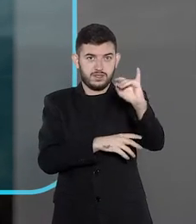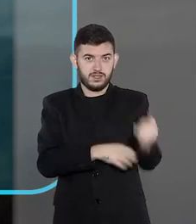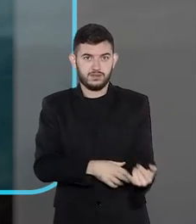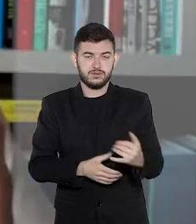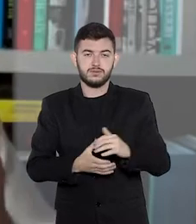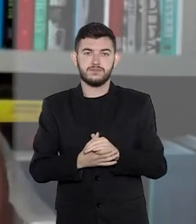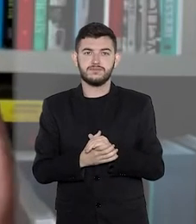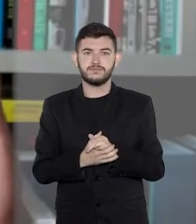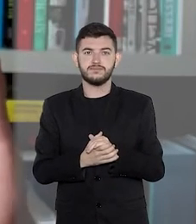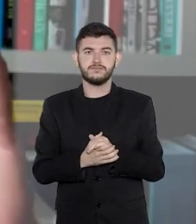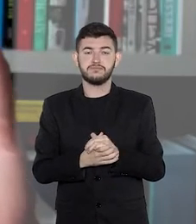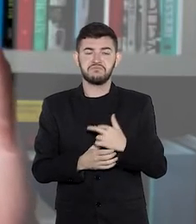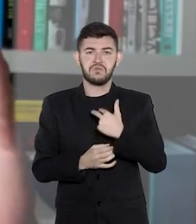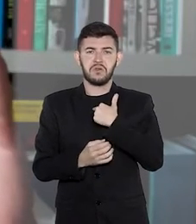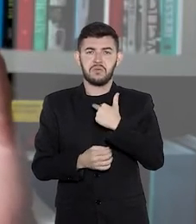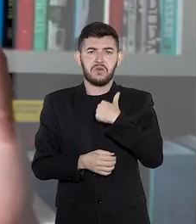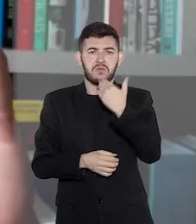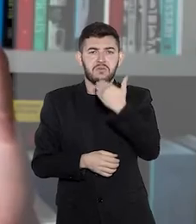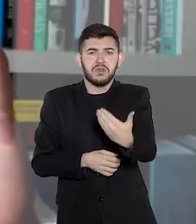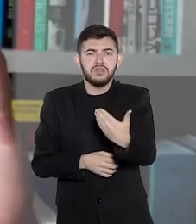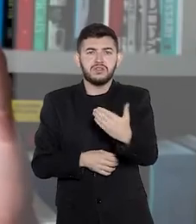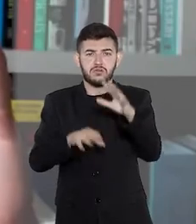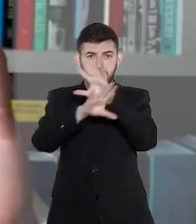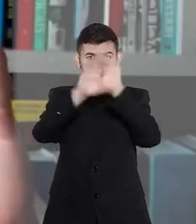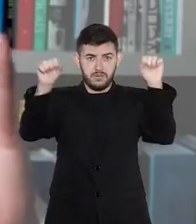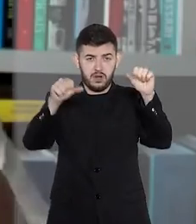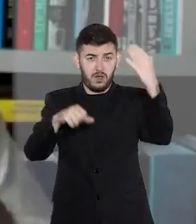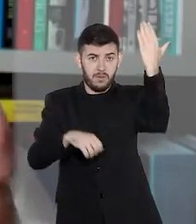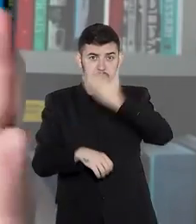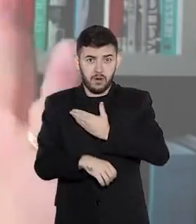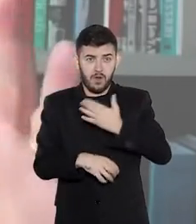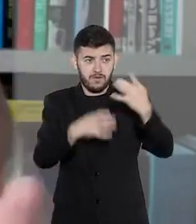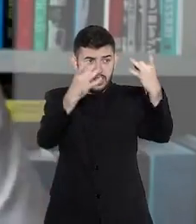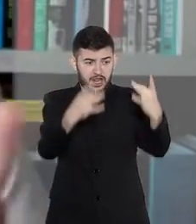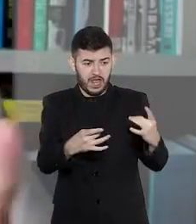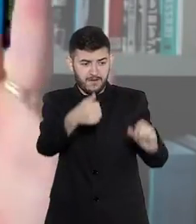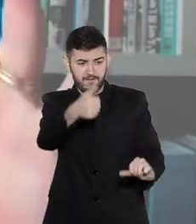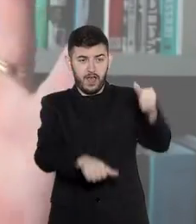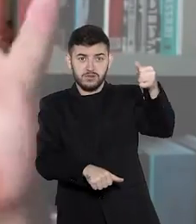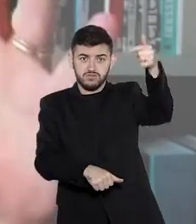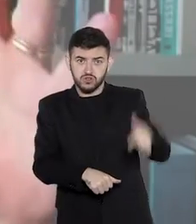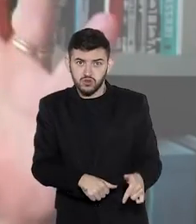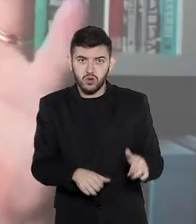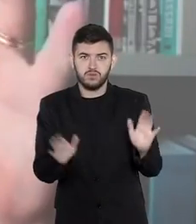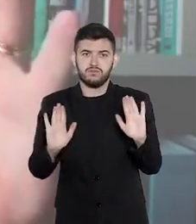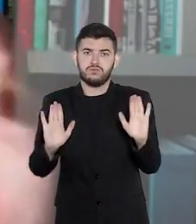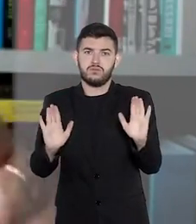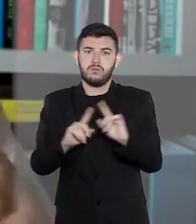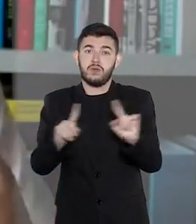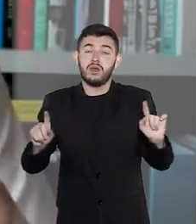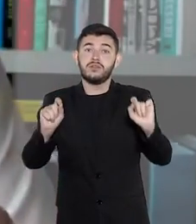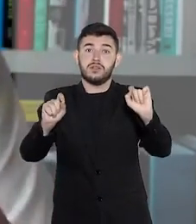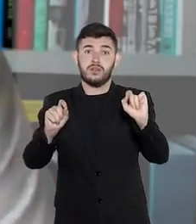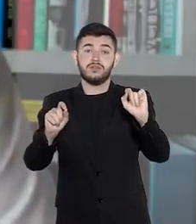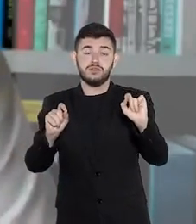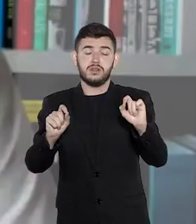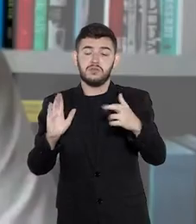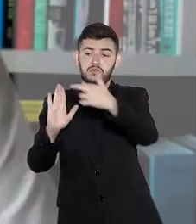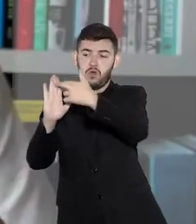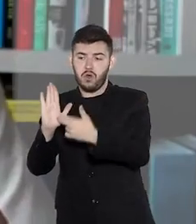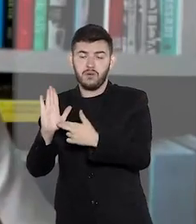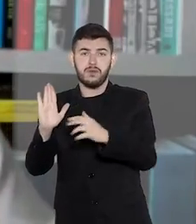Eu não posso pedir para que o tribunal reexamine as provas. Isso eu não posso pedir para o STJ fazer. Mas as